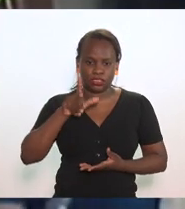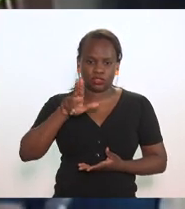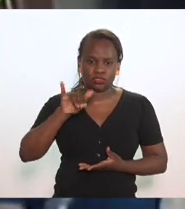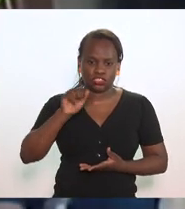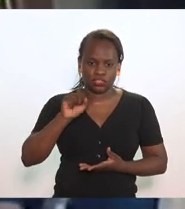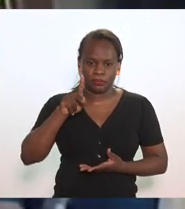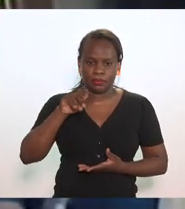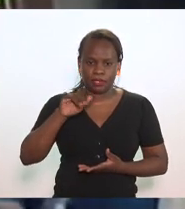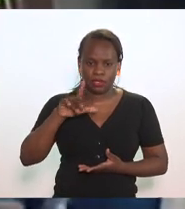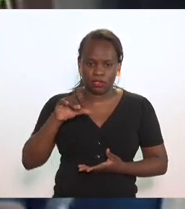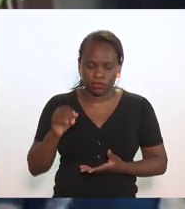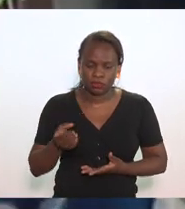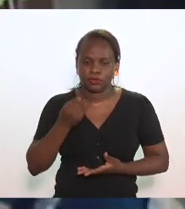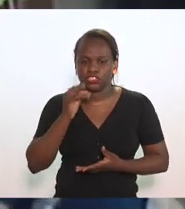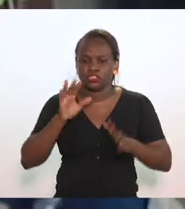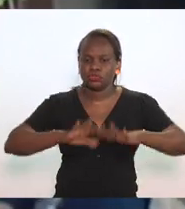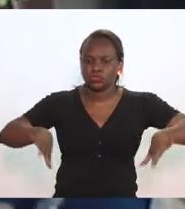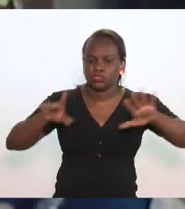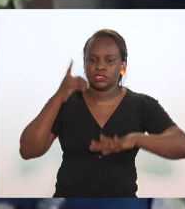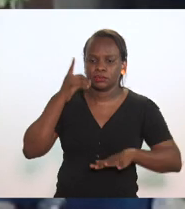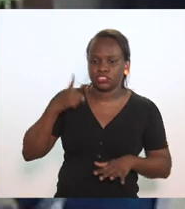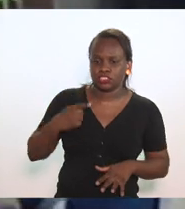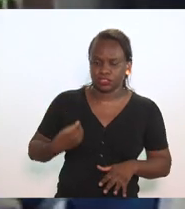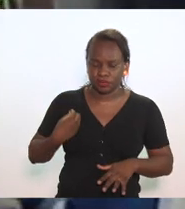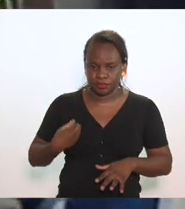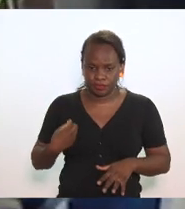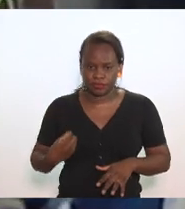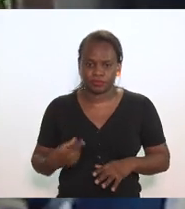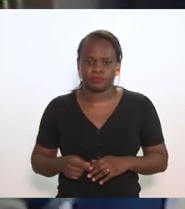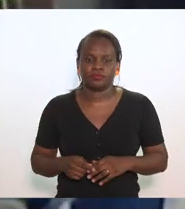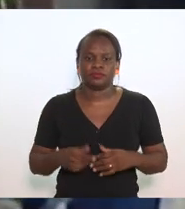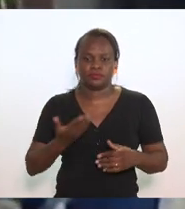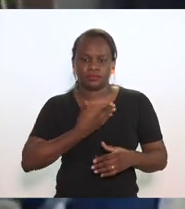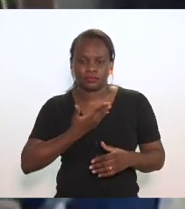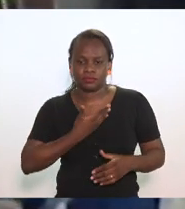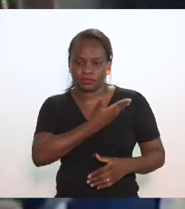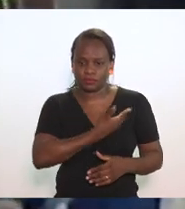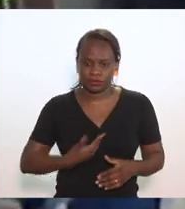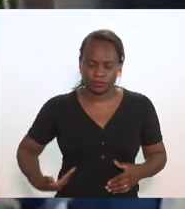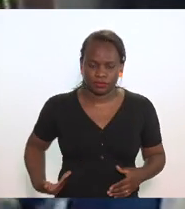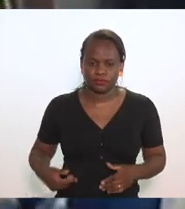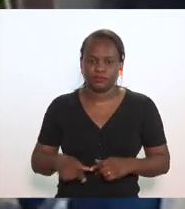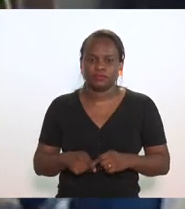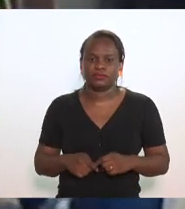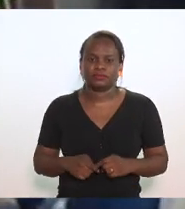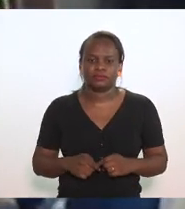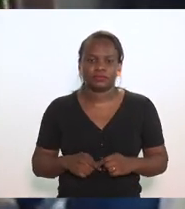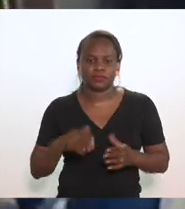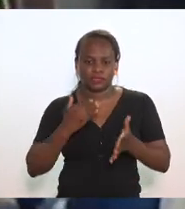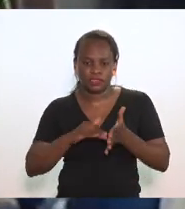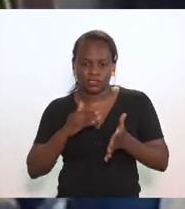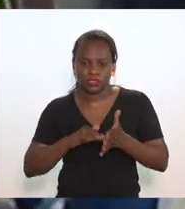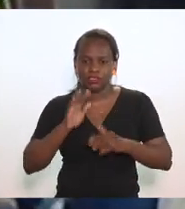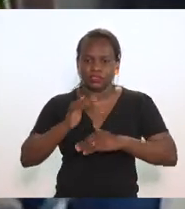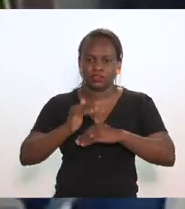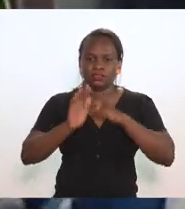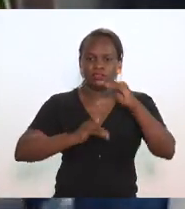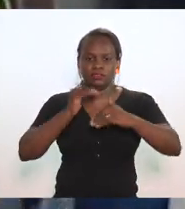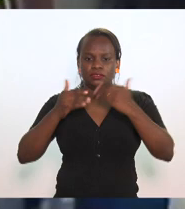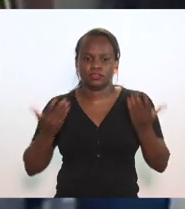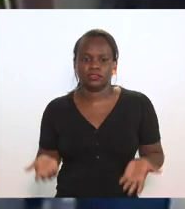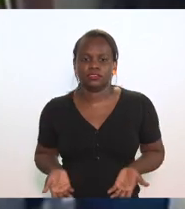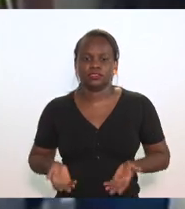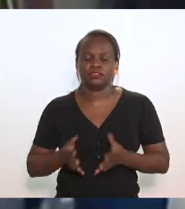dia novos deputados presentes colegas de governo secretaria de desenvolvimento